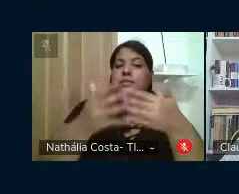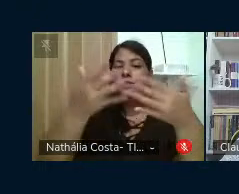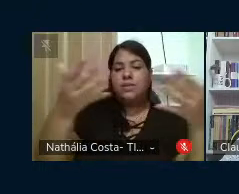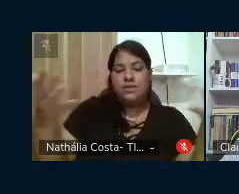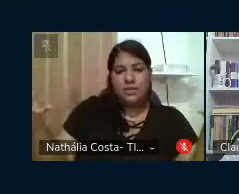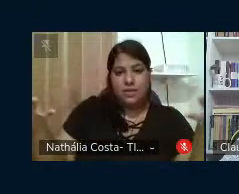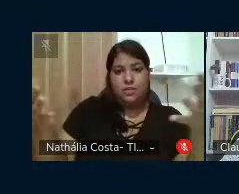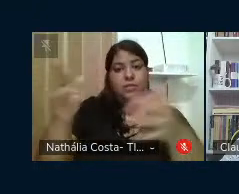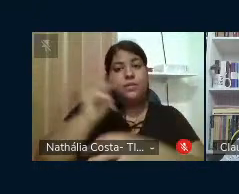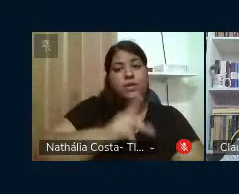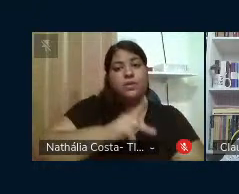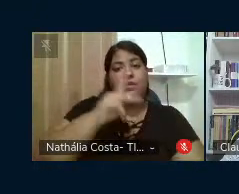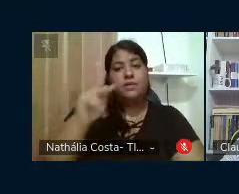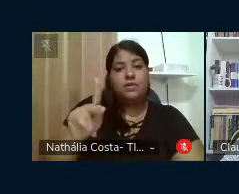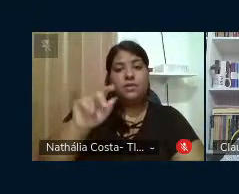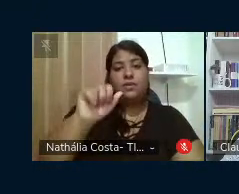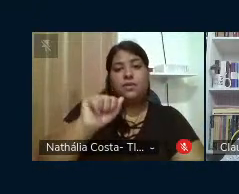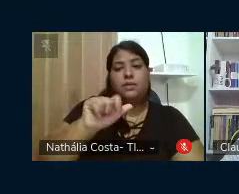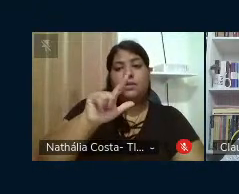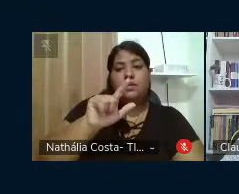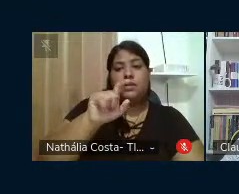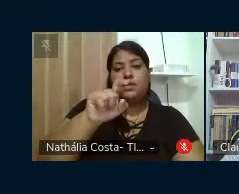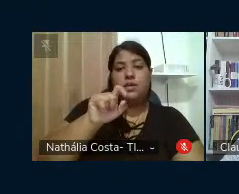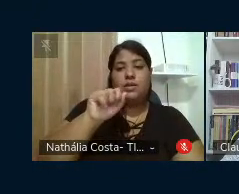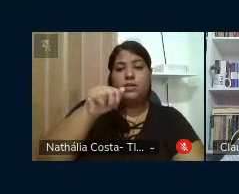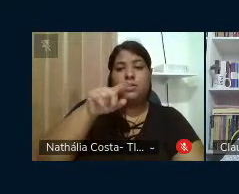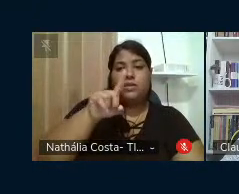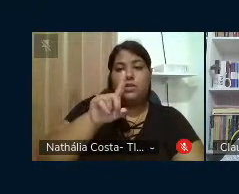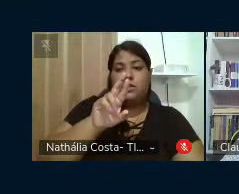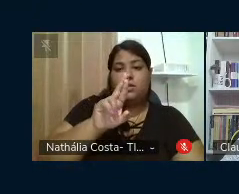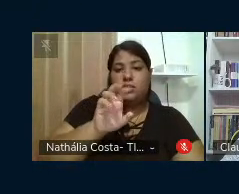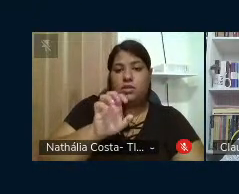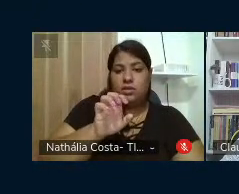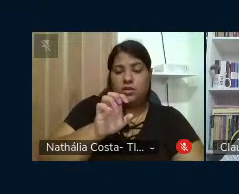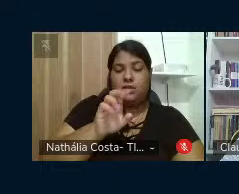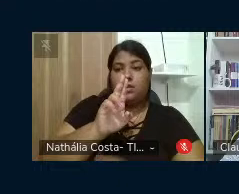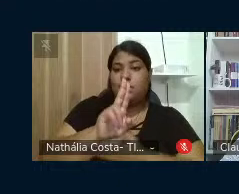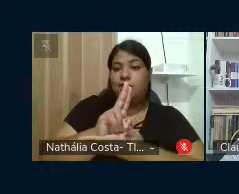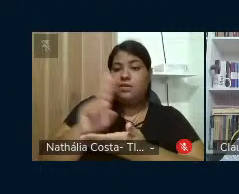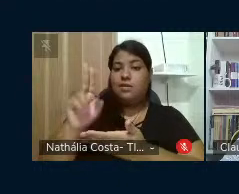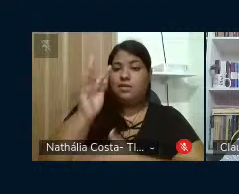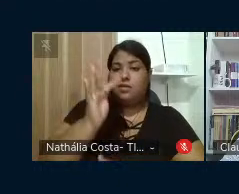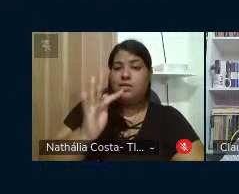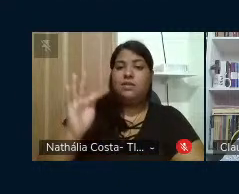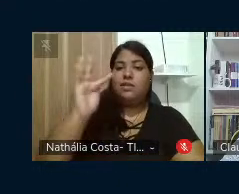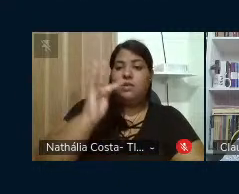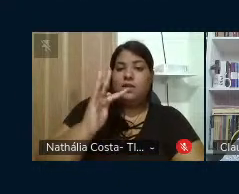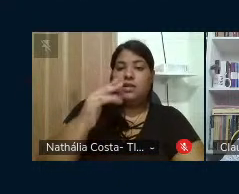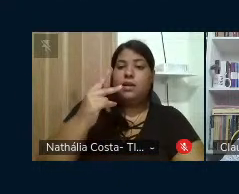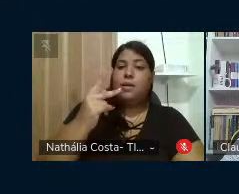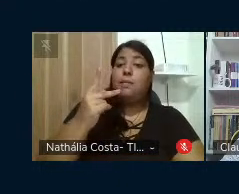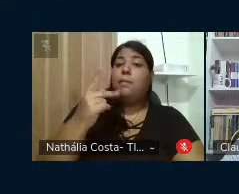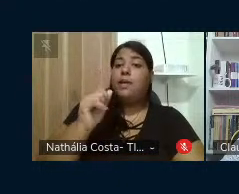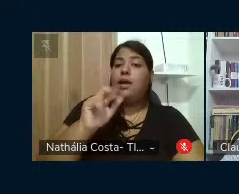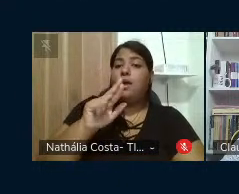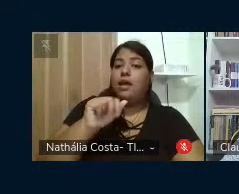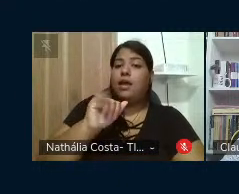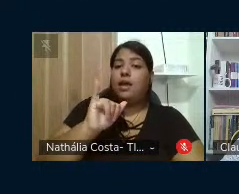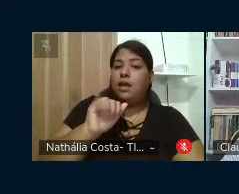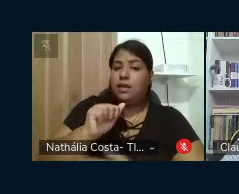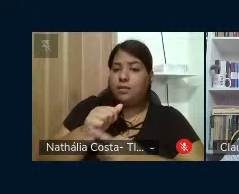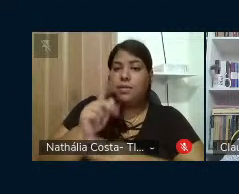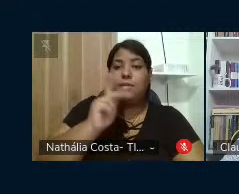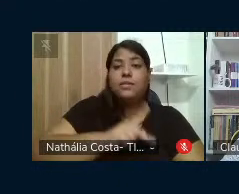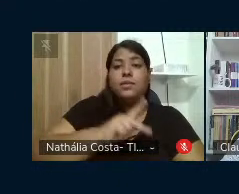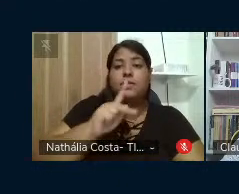então o professor Alexandre Magno Tavares da Silva da Universidade Federal da Paraíba a professora Bruna Sola Ramos